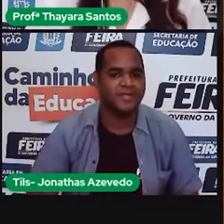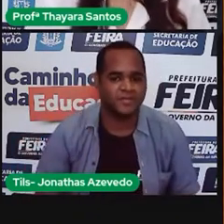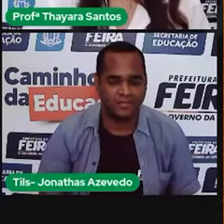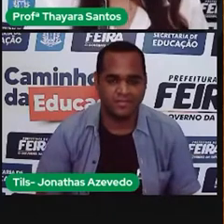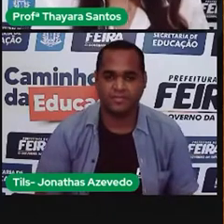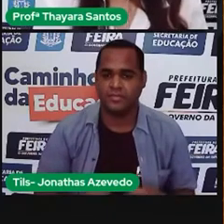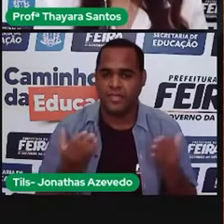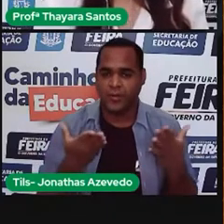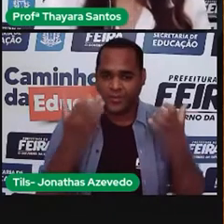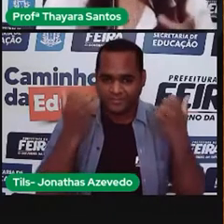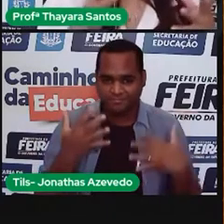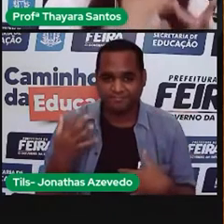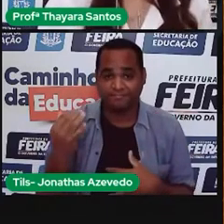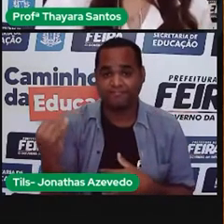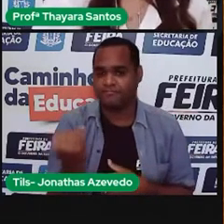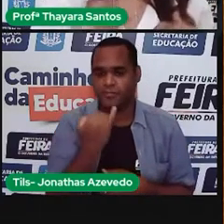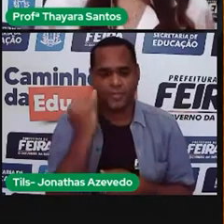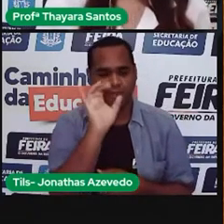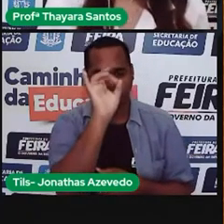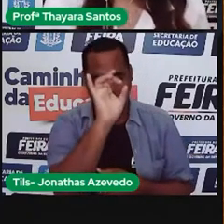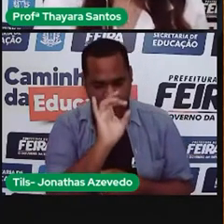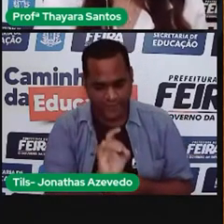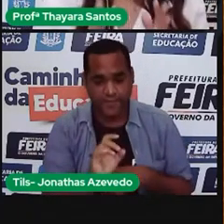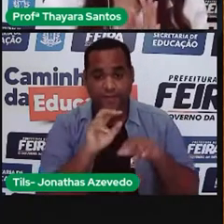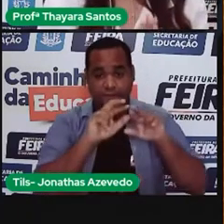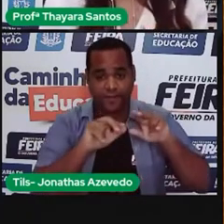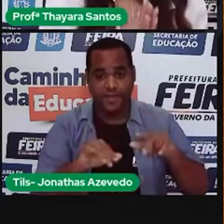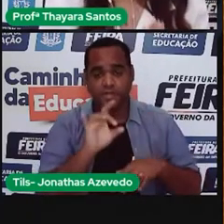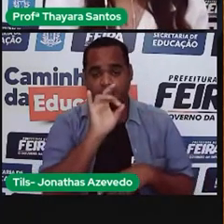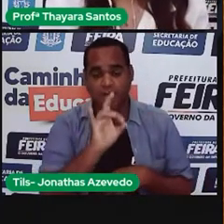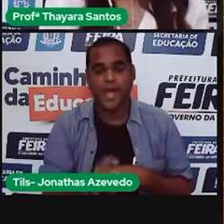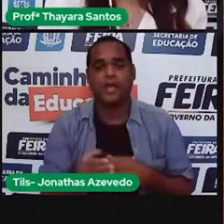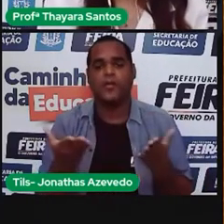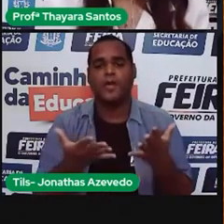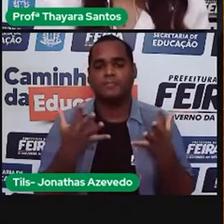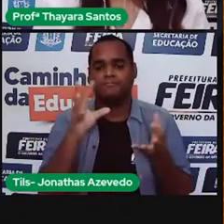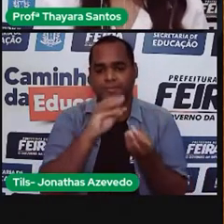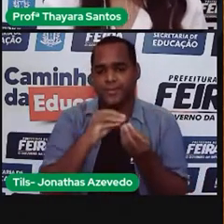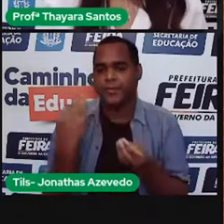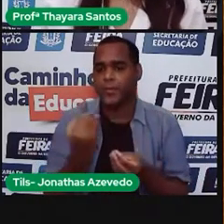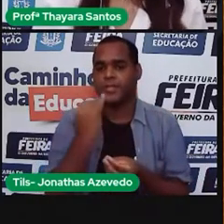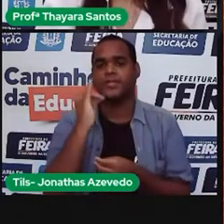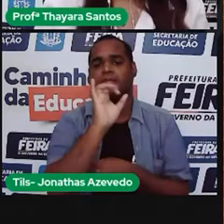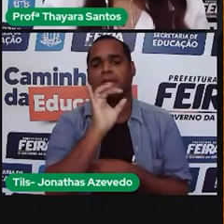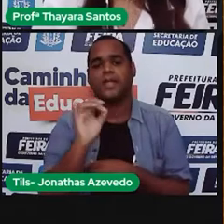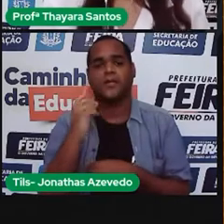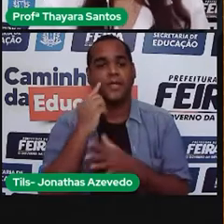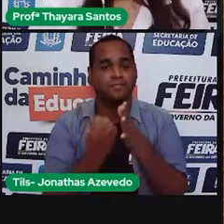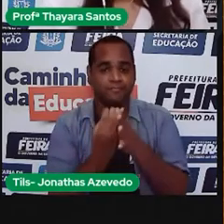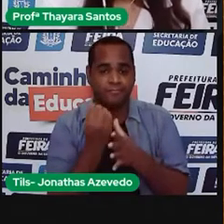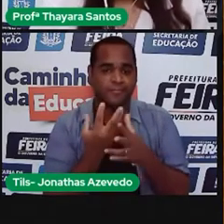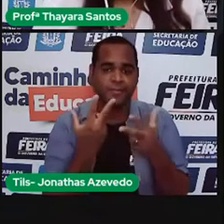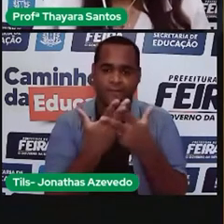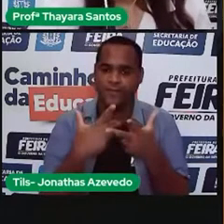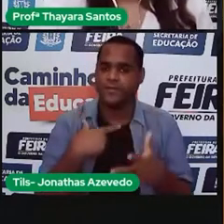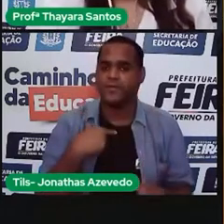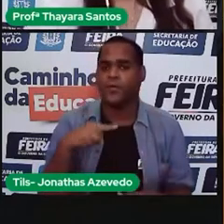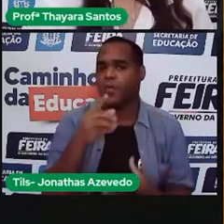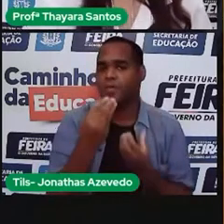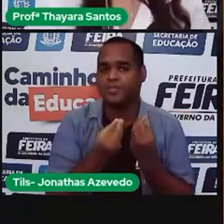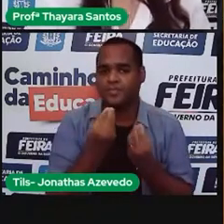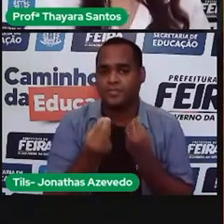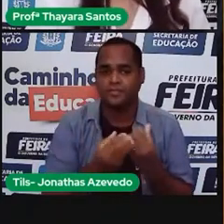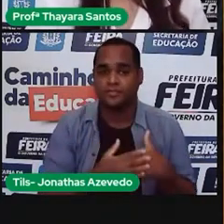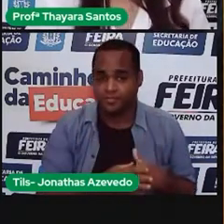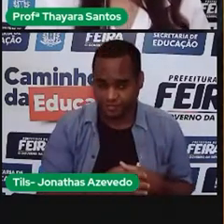E agora a gente vai, já que a gente já viu que existem vários tipos, a gente vai saber um pouquinho sobre cada uma delas agora. Agora,